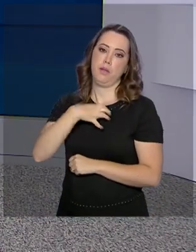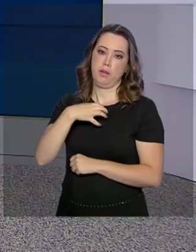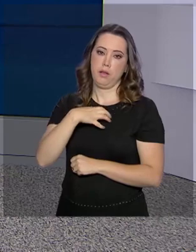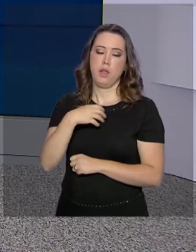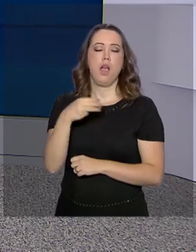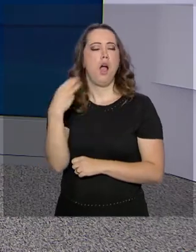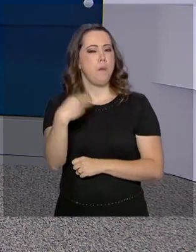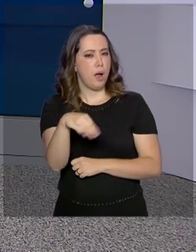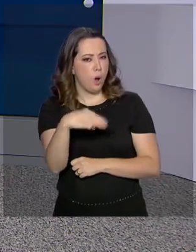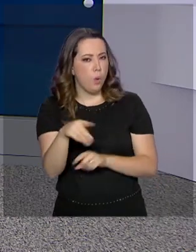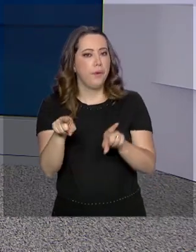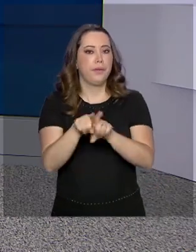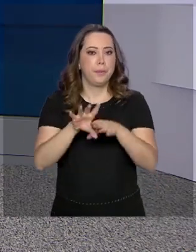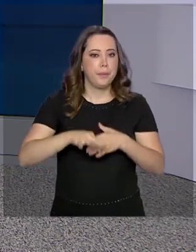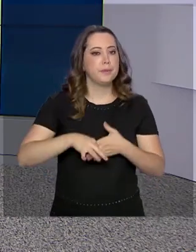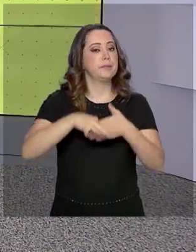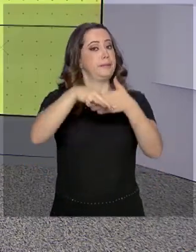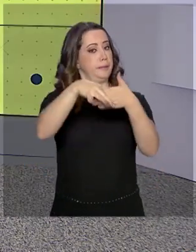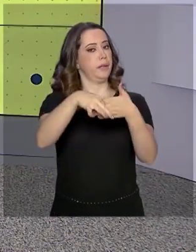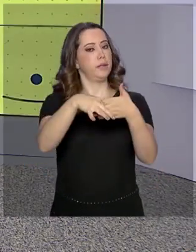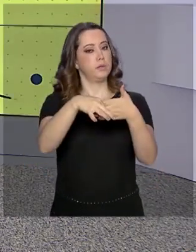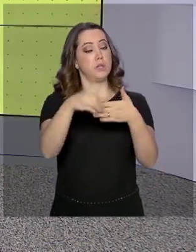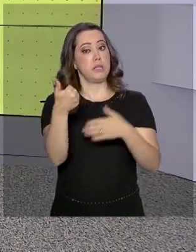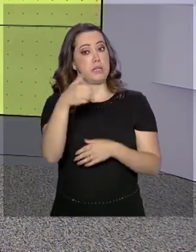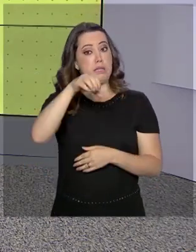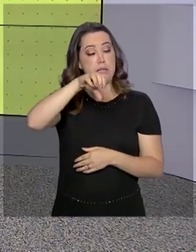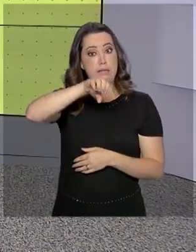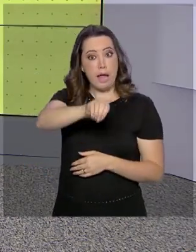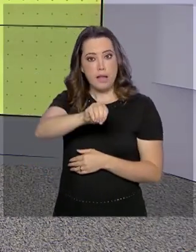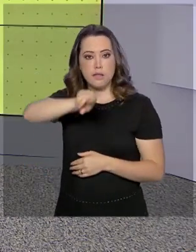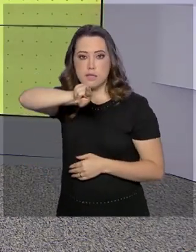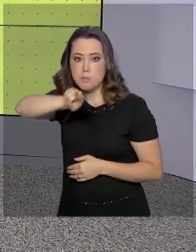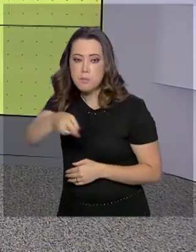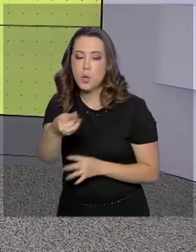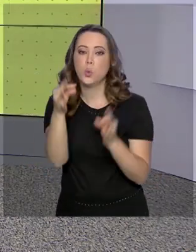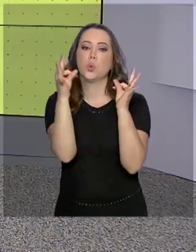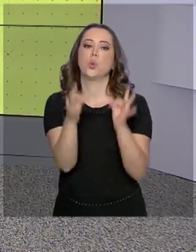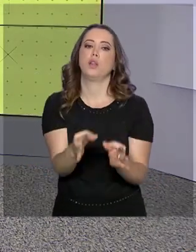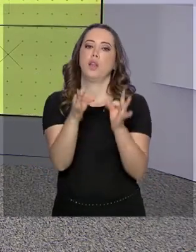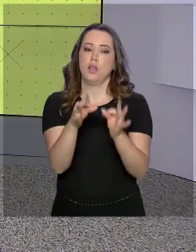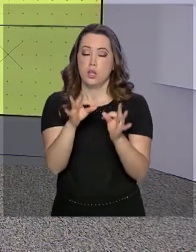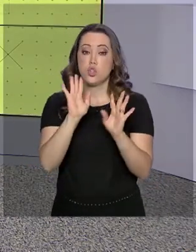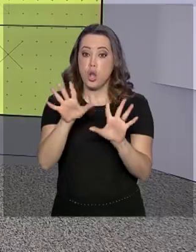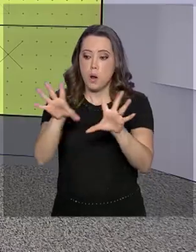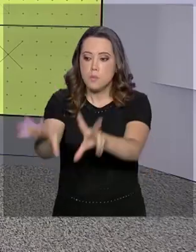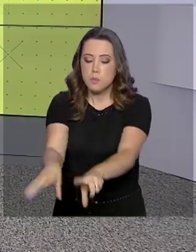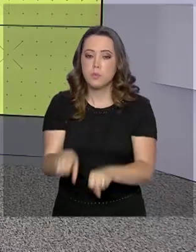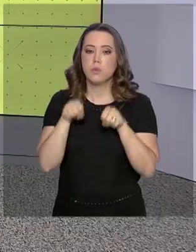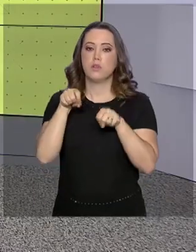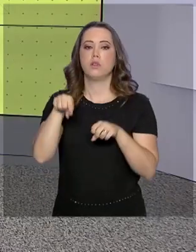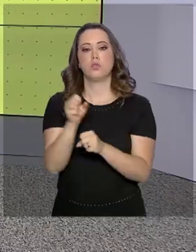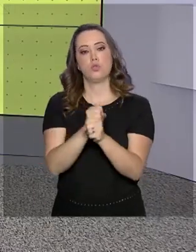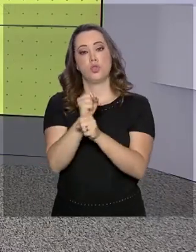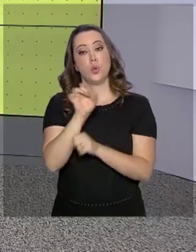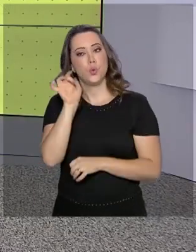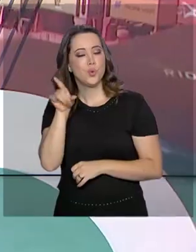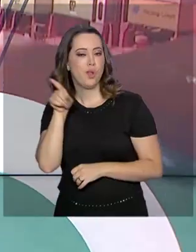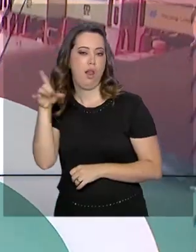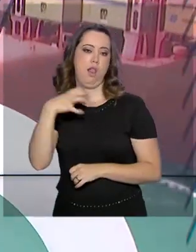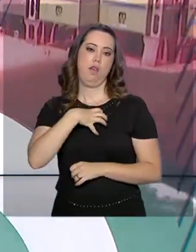segue liderando o ranking. 10 mil toneladas do produto já foram retiradas de circulação este ano no Estado.